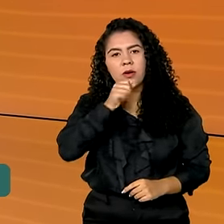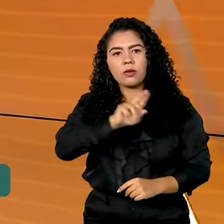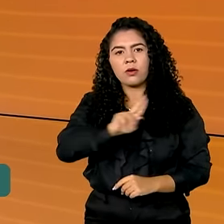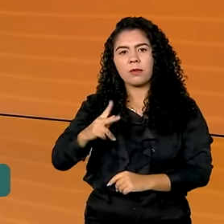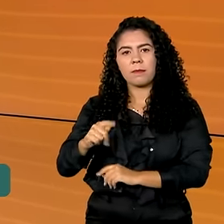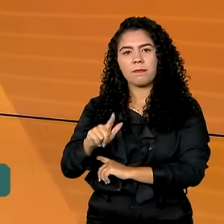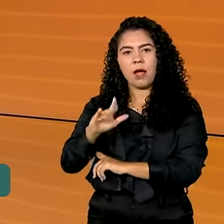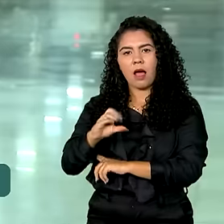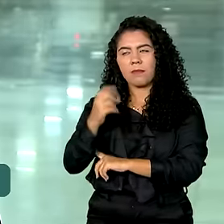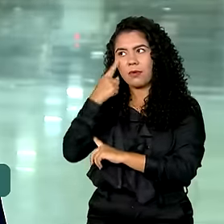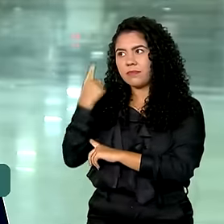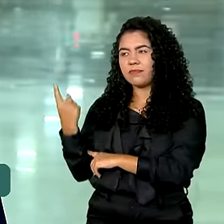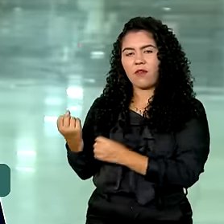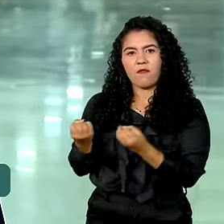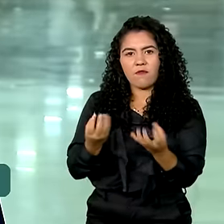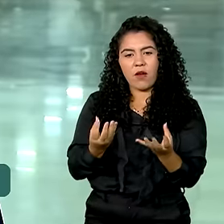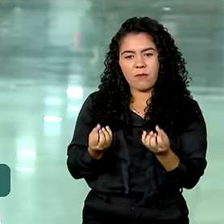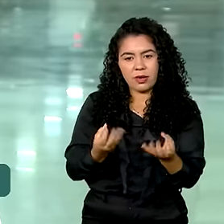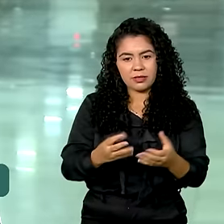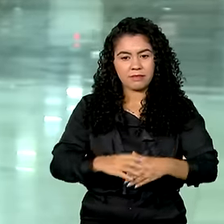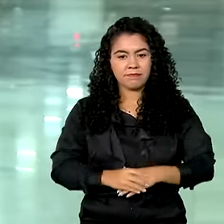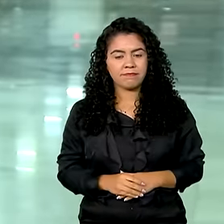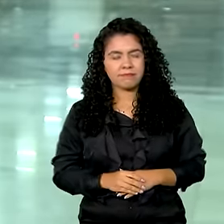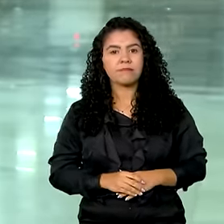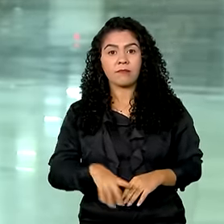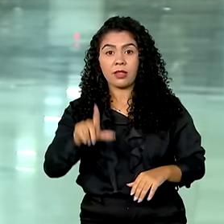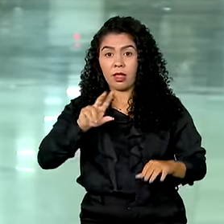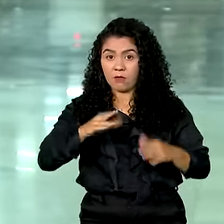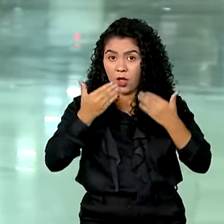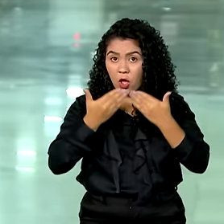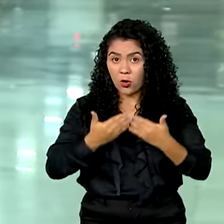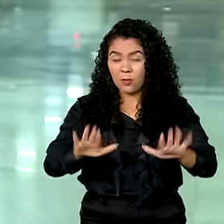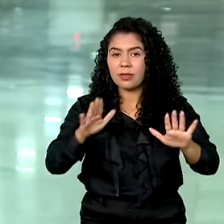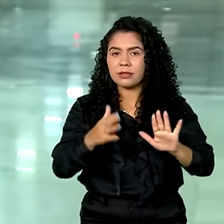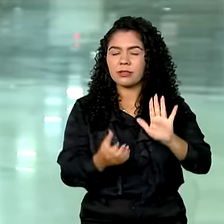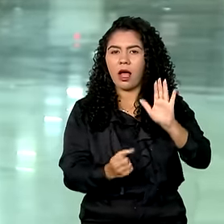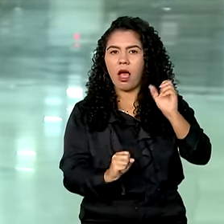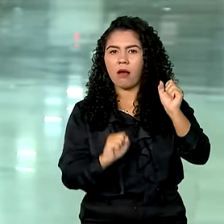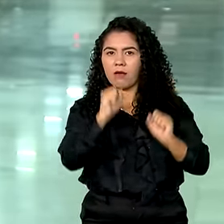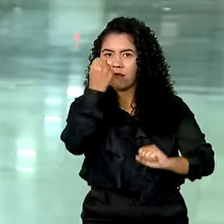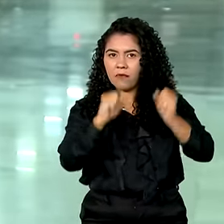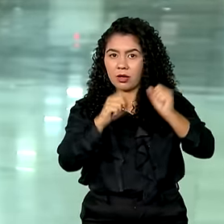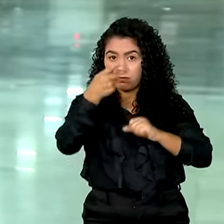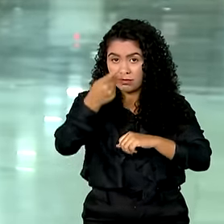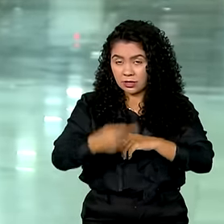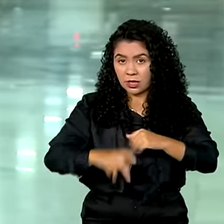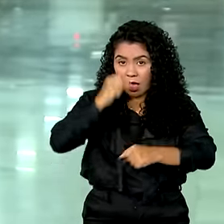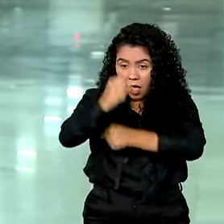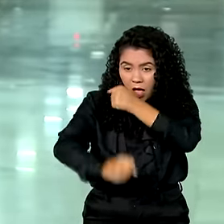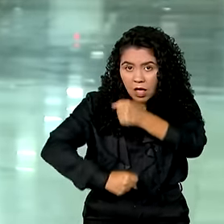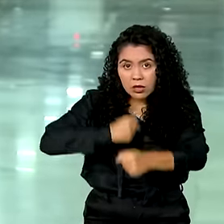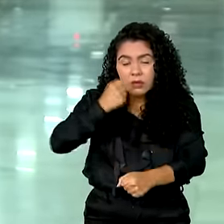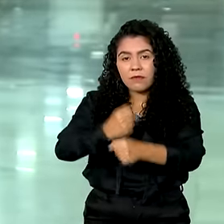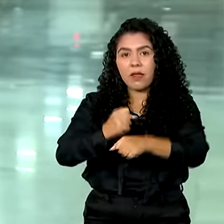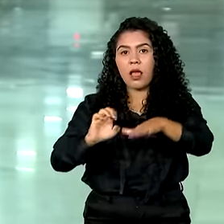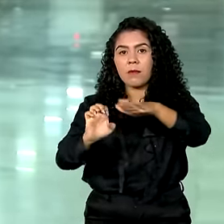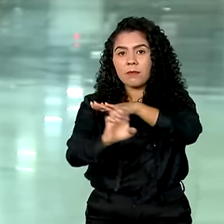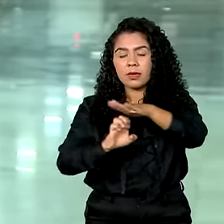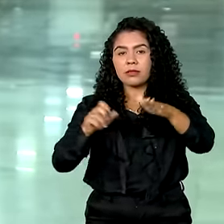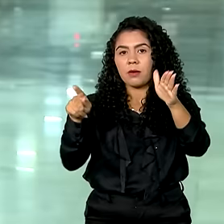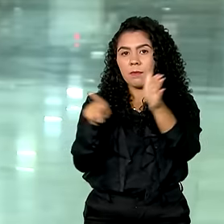as informações. Com a expectativa de iniciar a produção de carros no Brasil a partir do ano que vem, a empresa chinesa